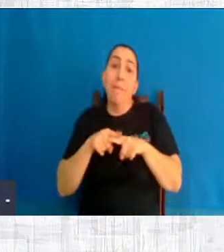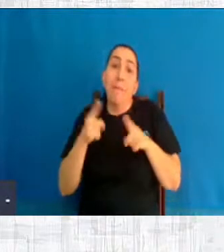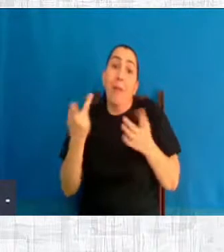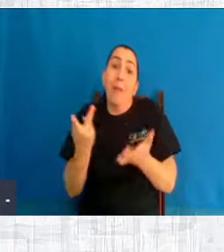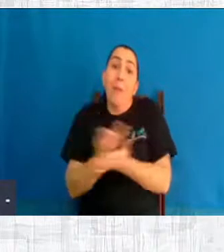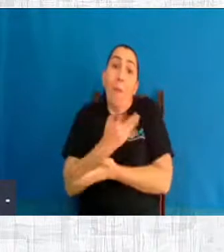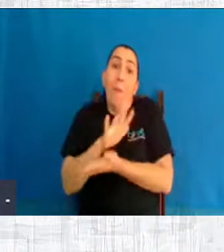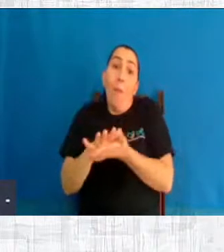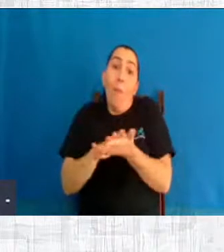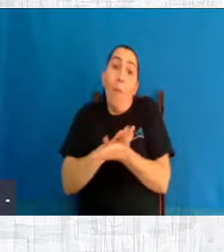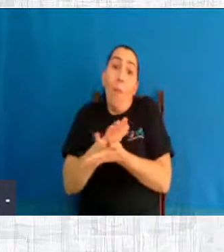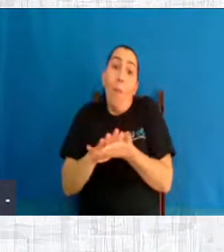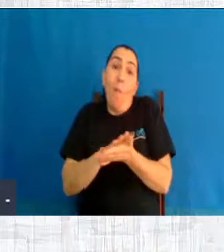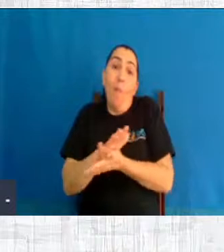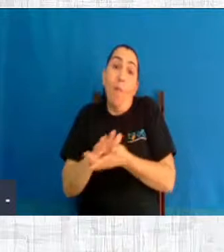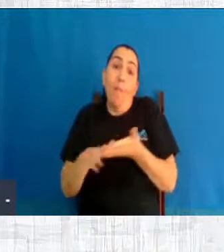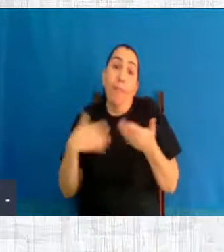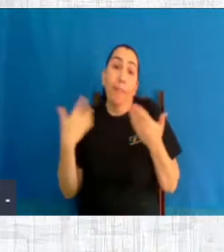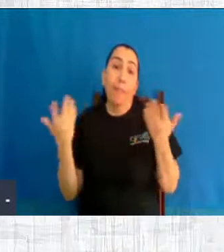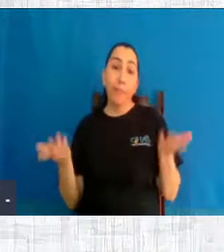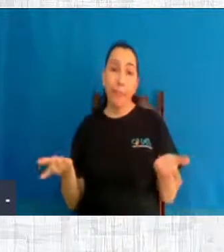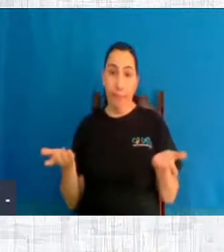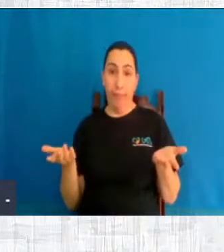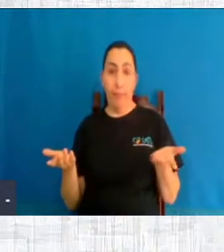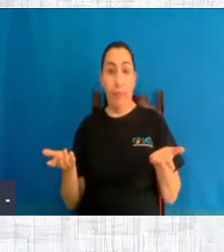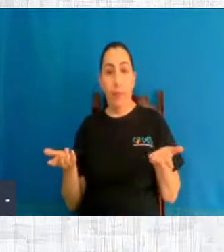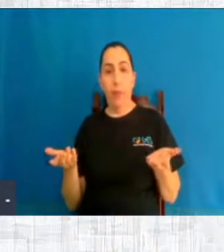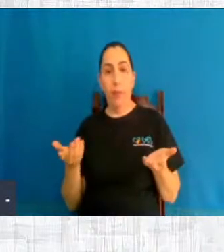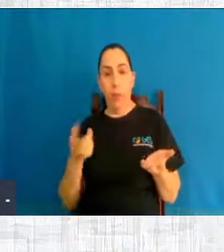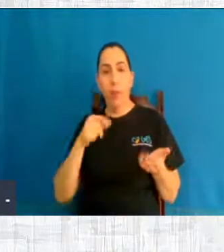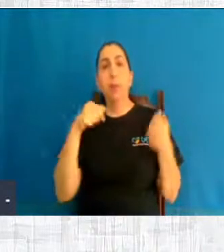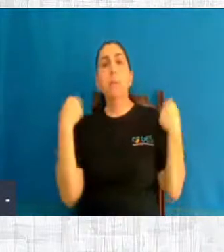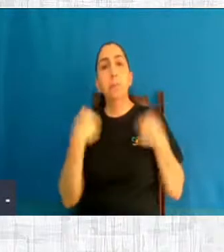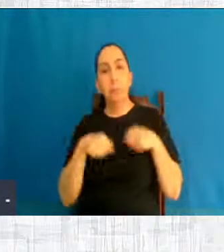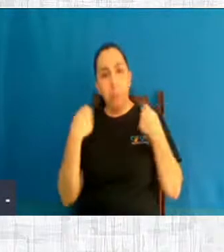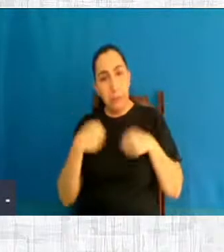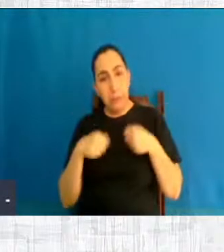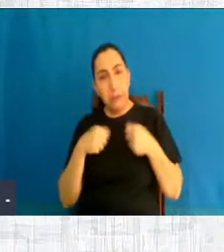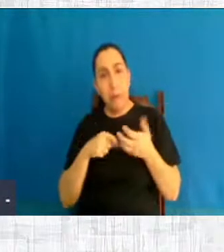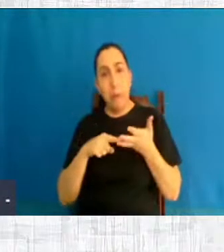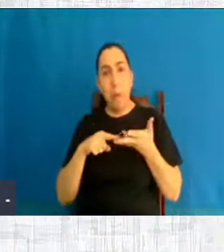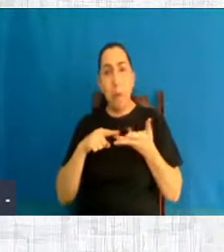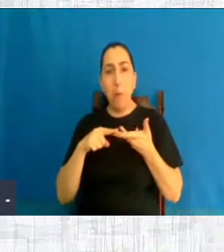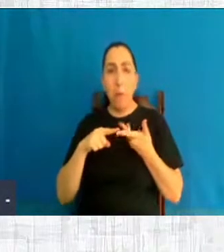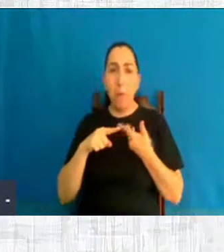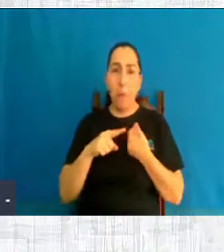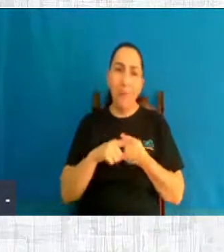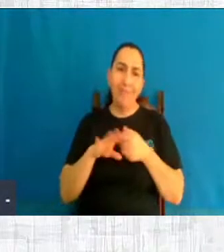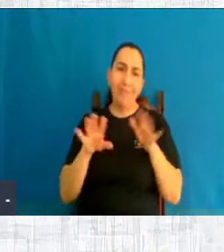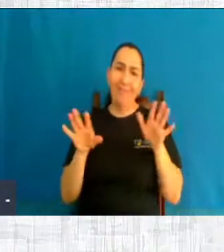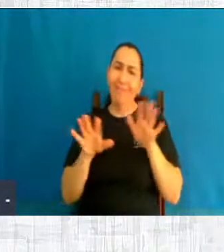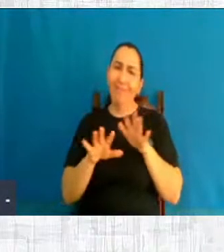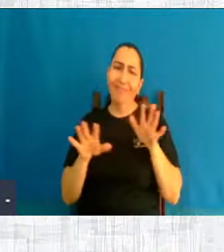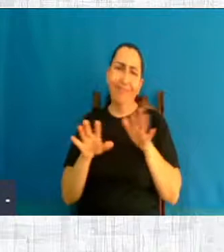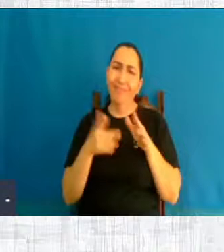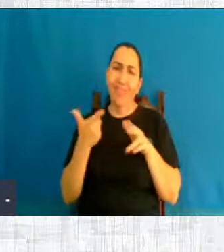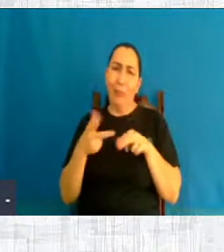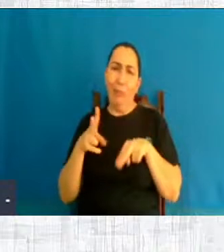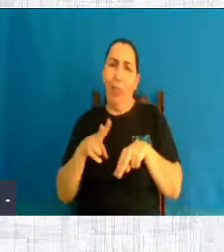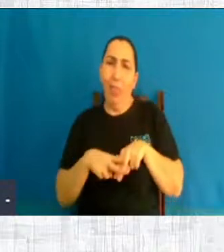Porque a crime é pequena, cabe suspensão condicionada à pena, a pessoa tem bons antecedentes, porque é primário. Não vai preso.